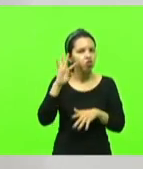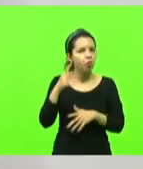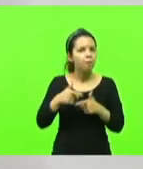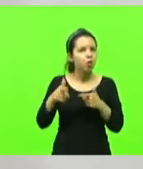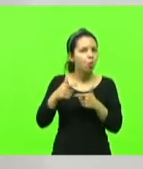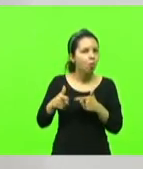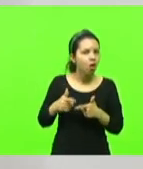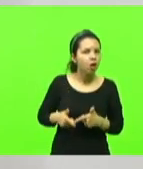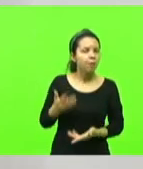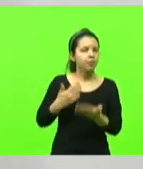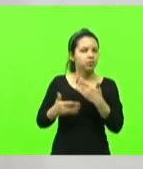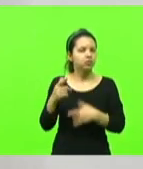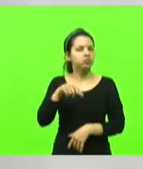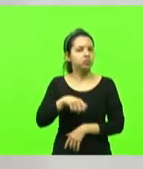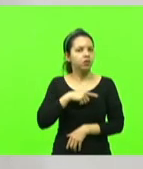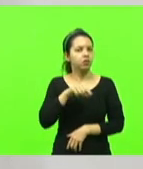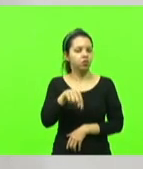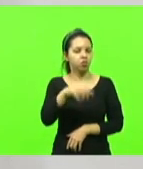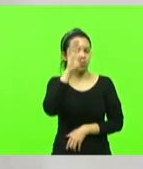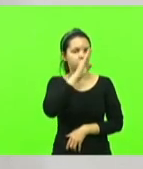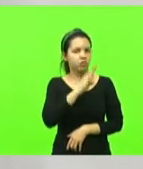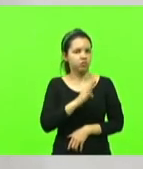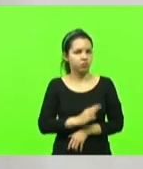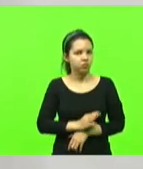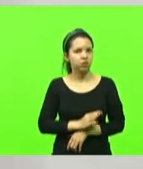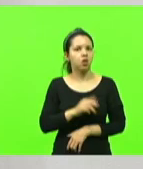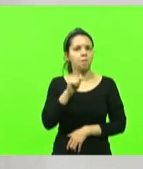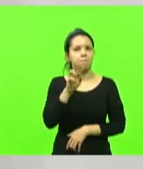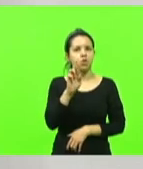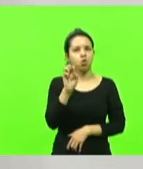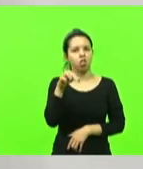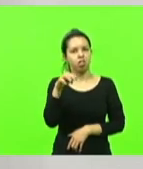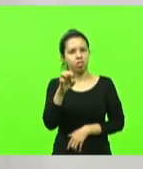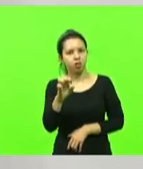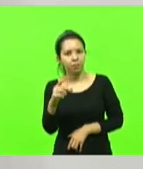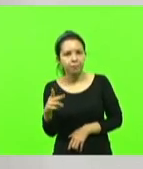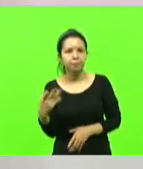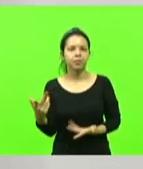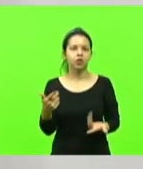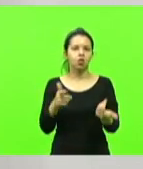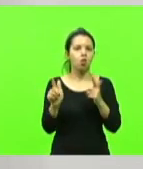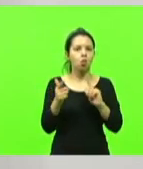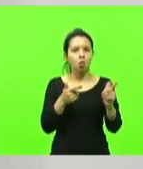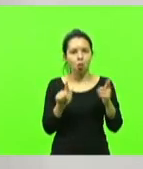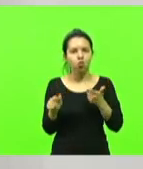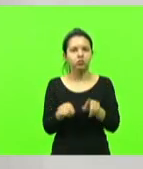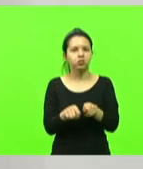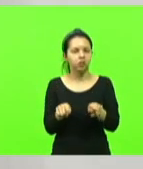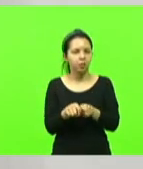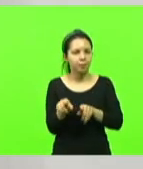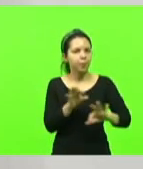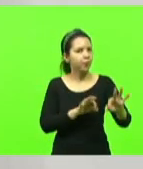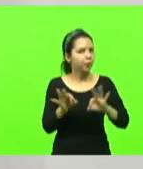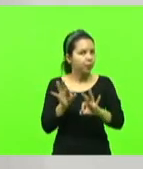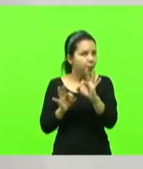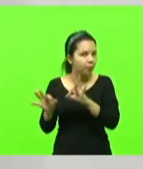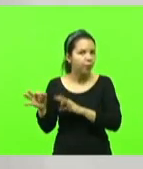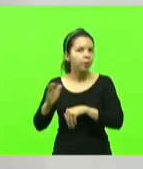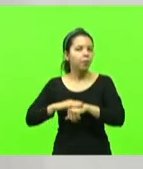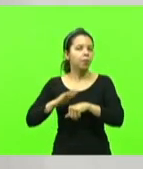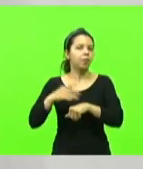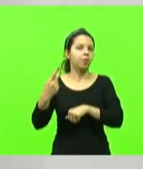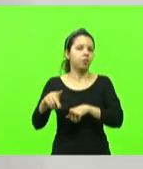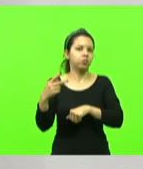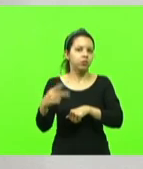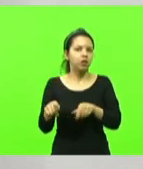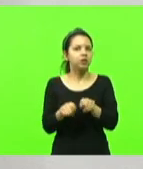existiam no Brasil, através do Pronamp e outras manifestações dele, a regulamentação de